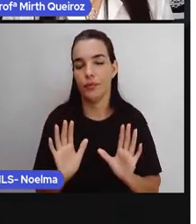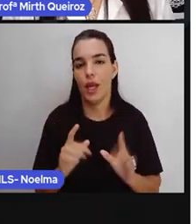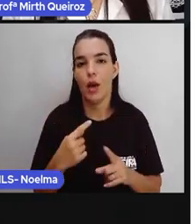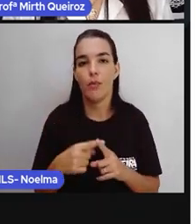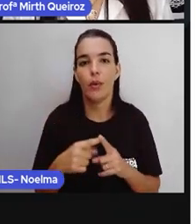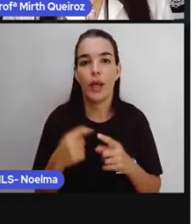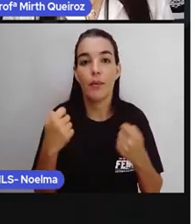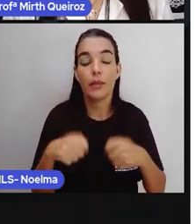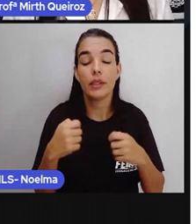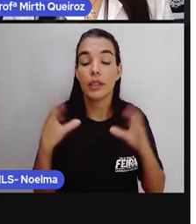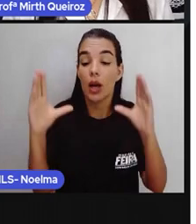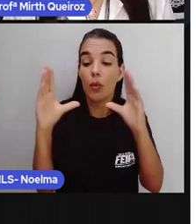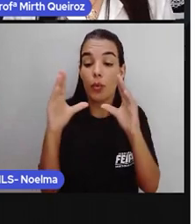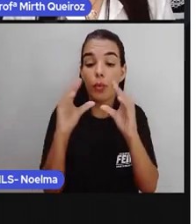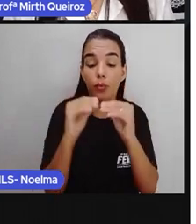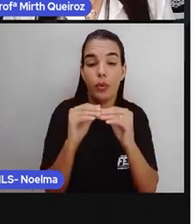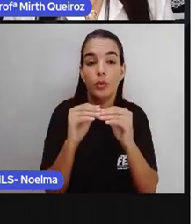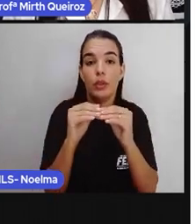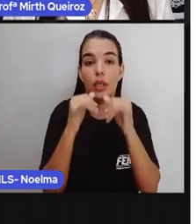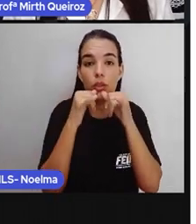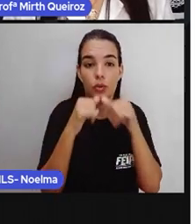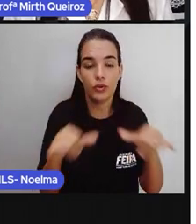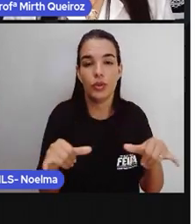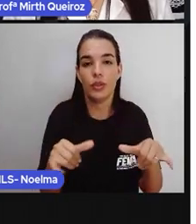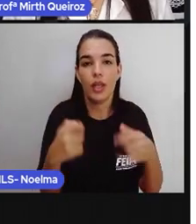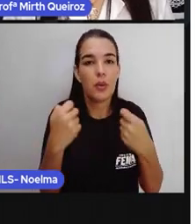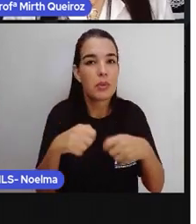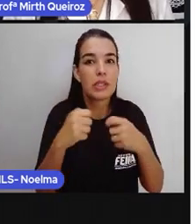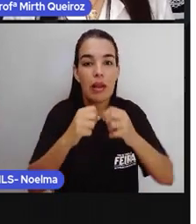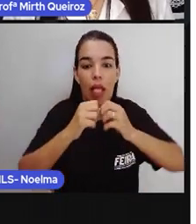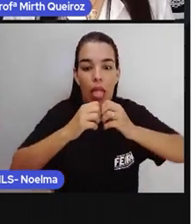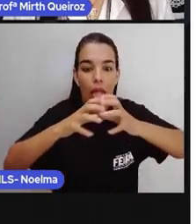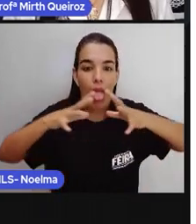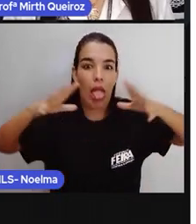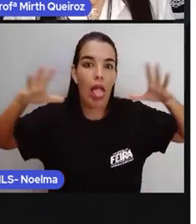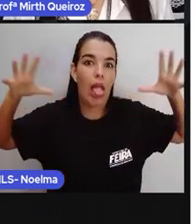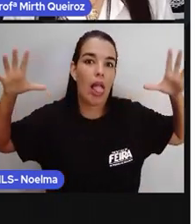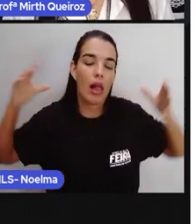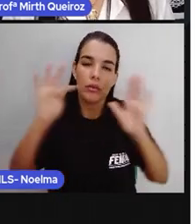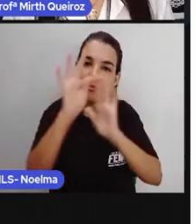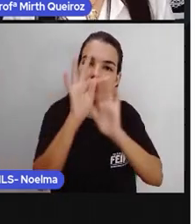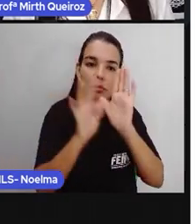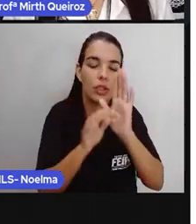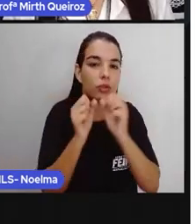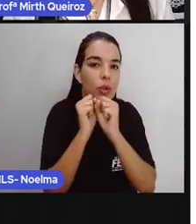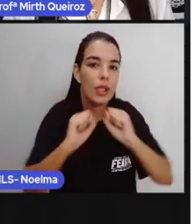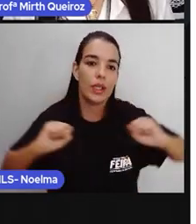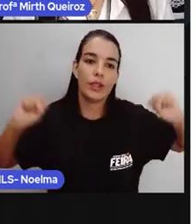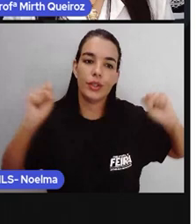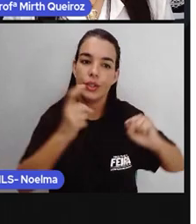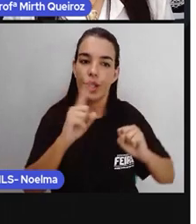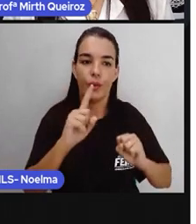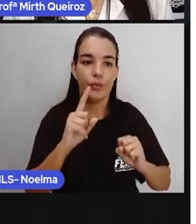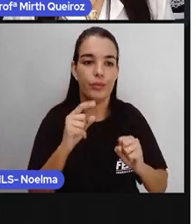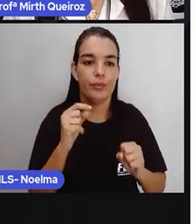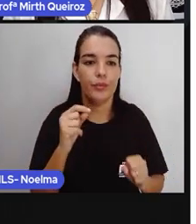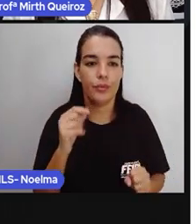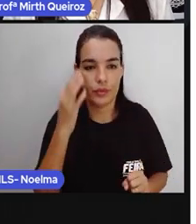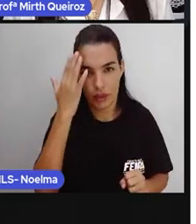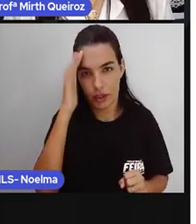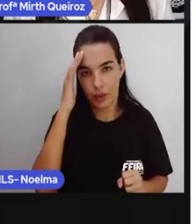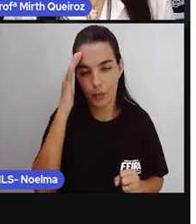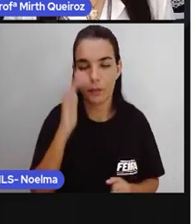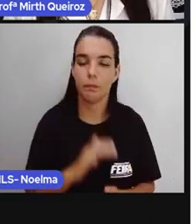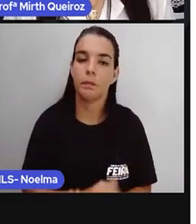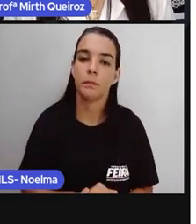e rico for o texto, melhor será a